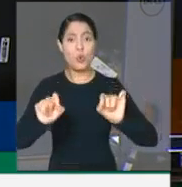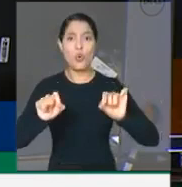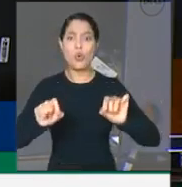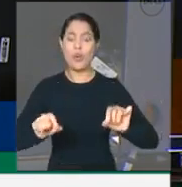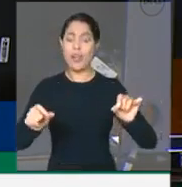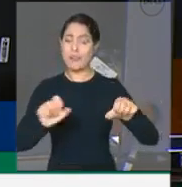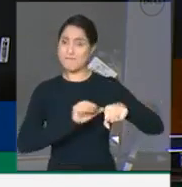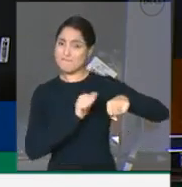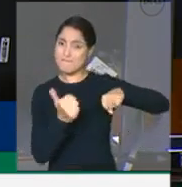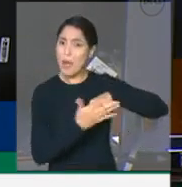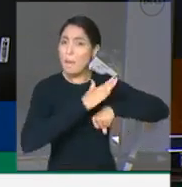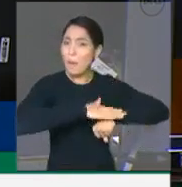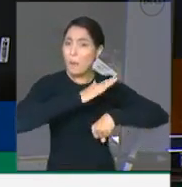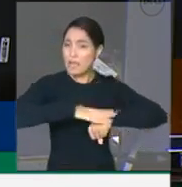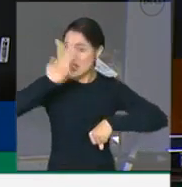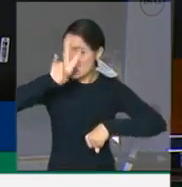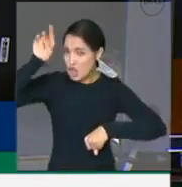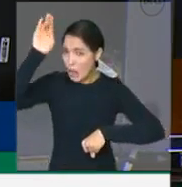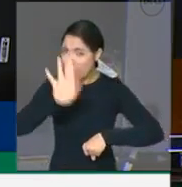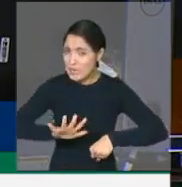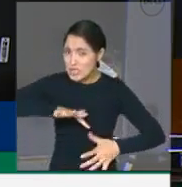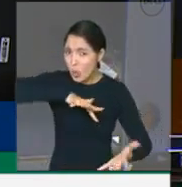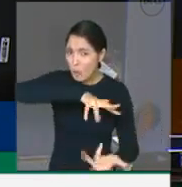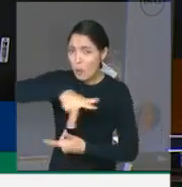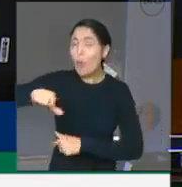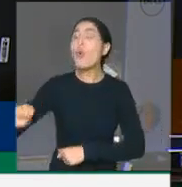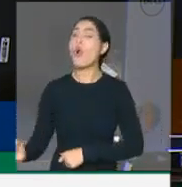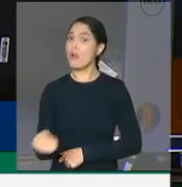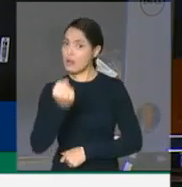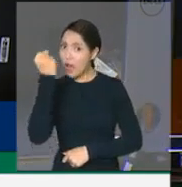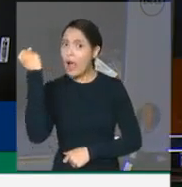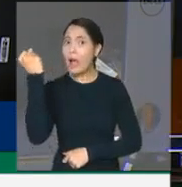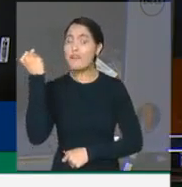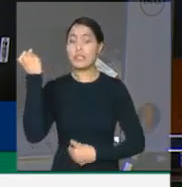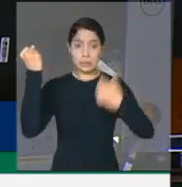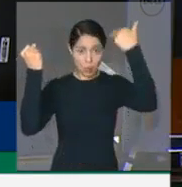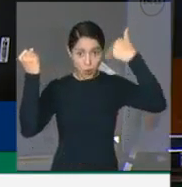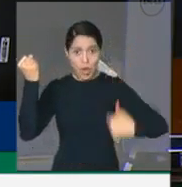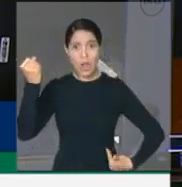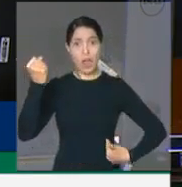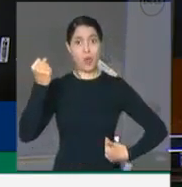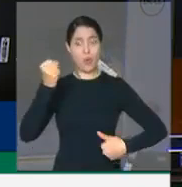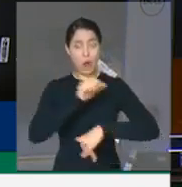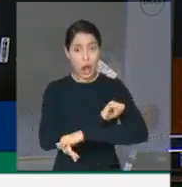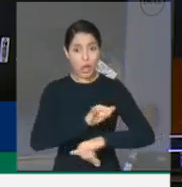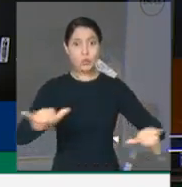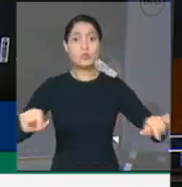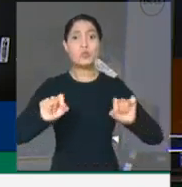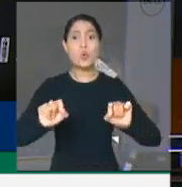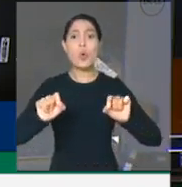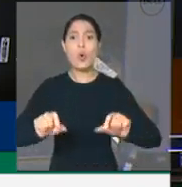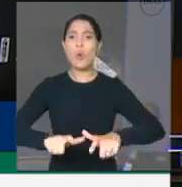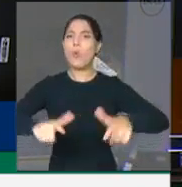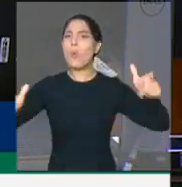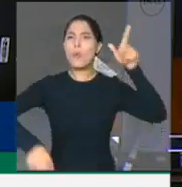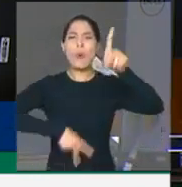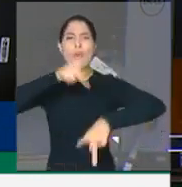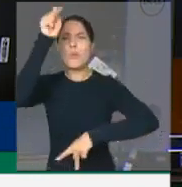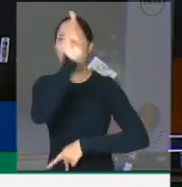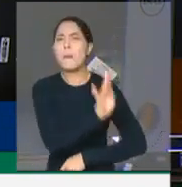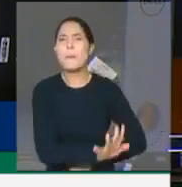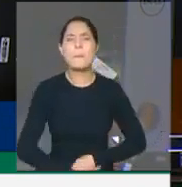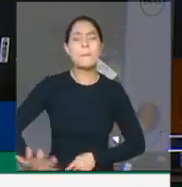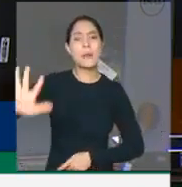momento muito grave da nossa história. A voz dessa Casa de Leis, que presido, deve traduzir a voz da maioria do povo brasileiro,